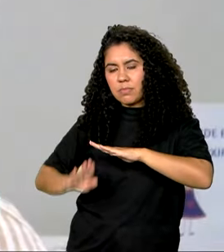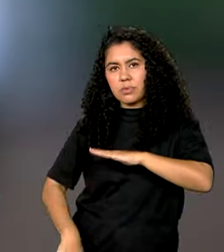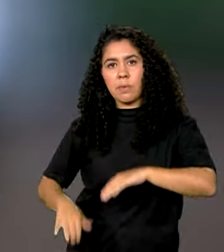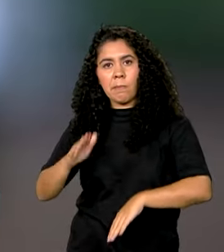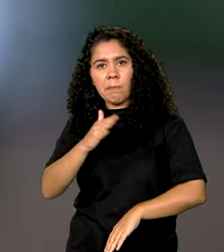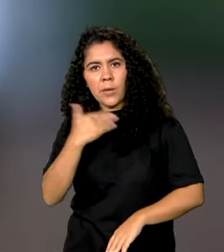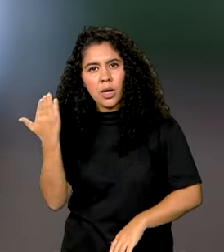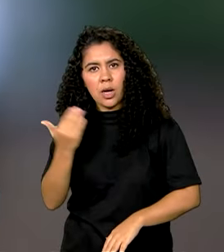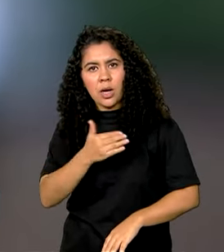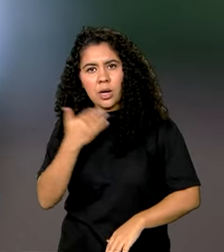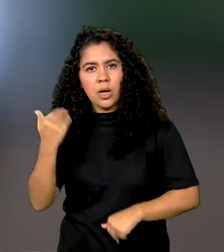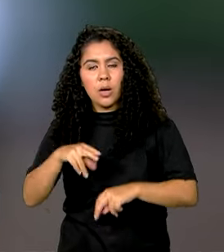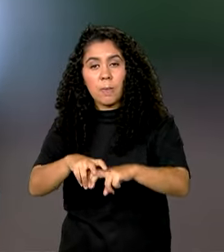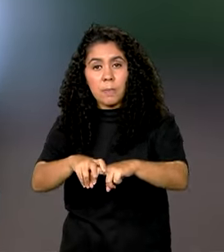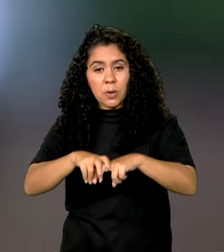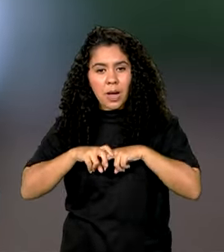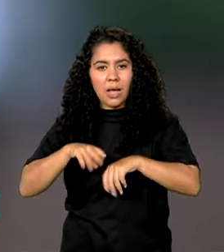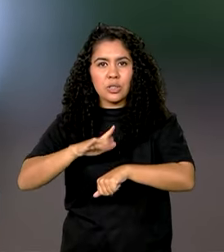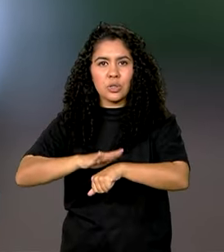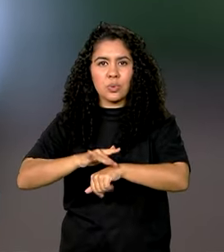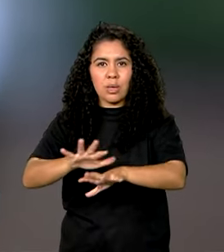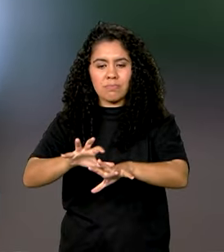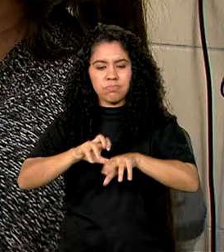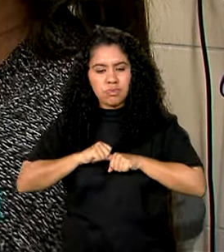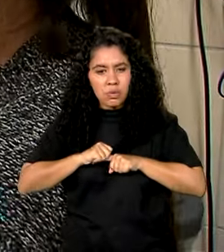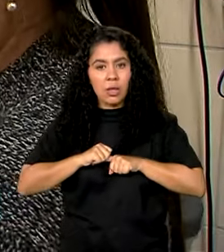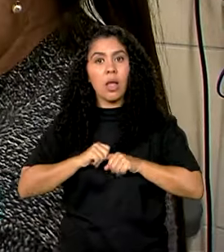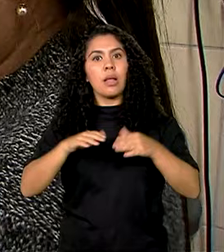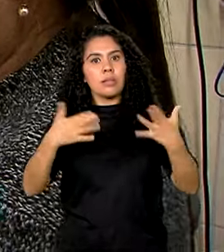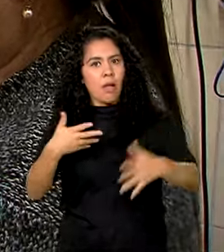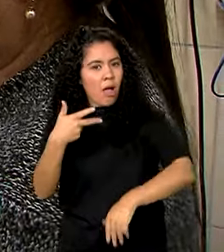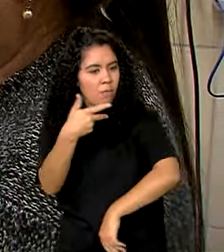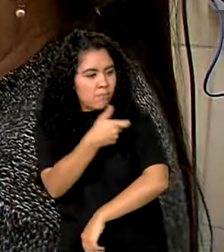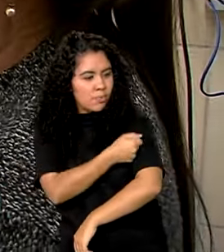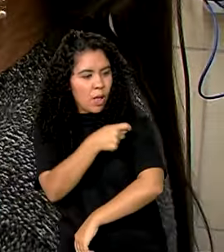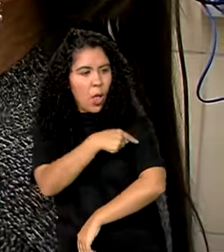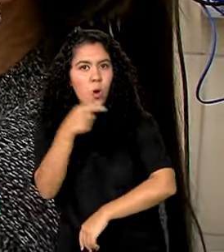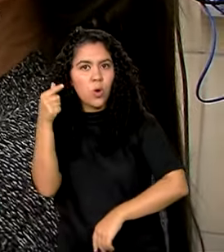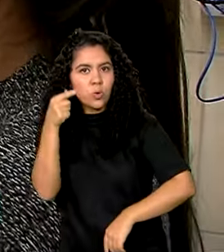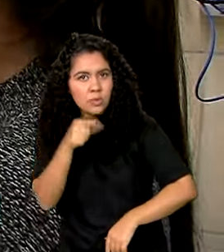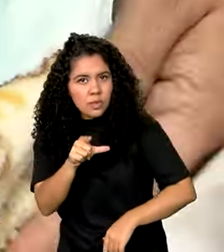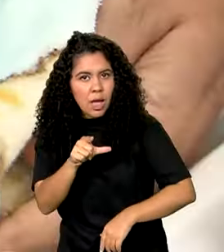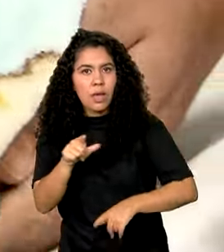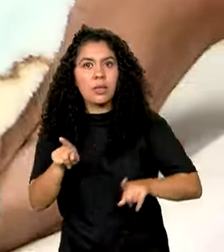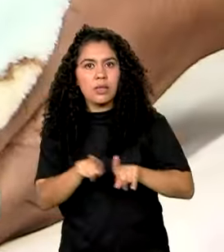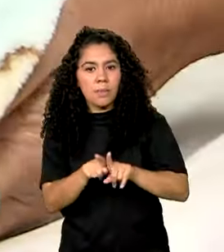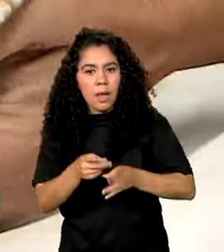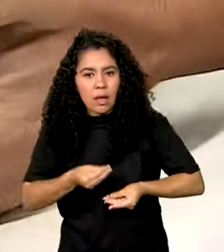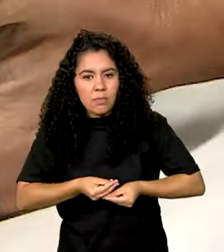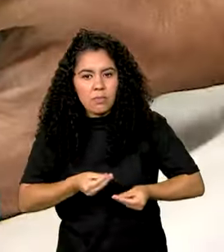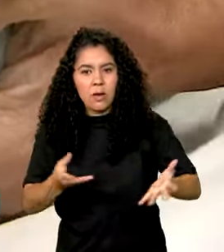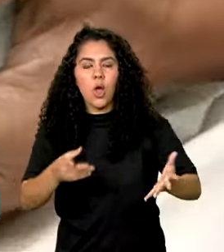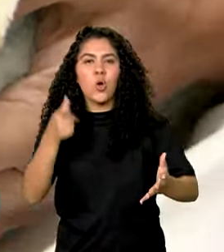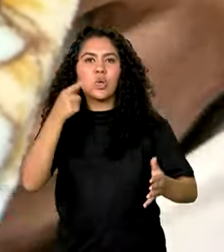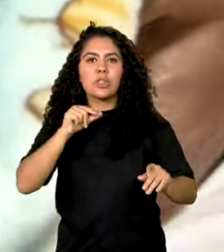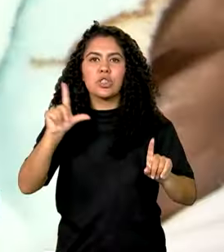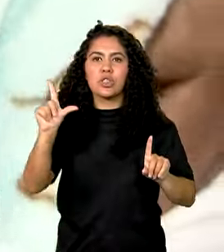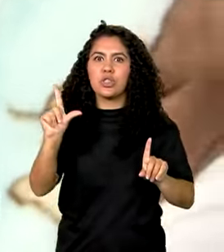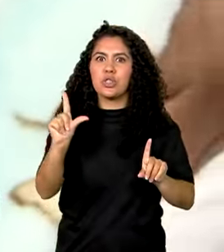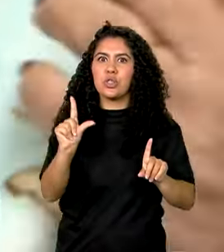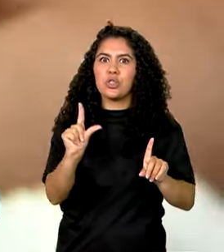tuberculose. E quando nós fortalecemos a vacinação, implantamos a vacinação na maternidade, isso reduziu